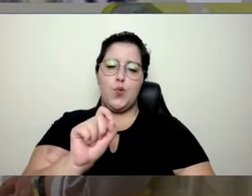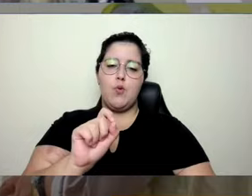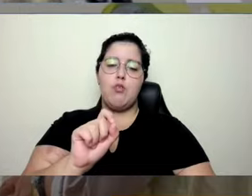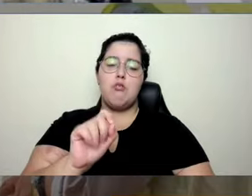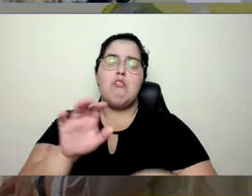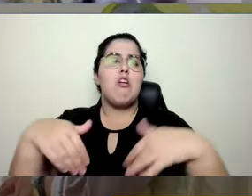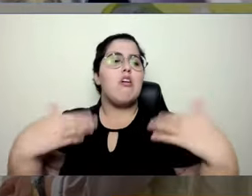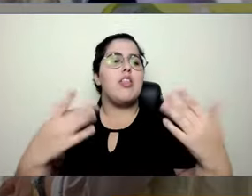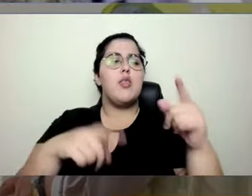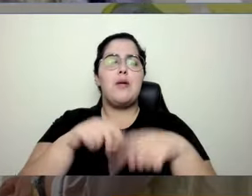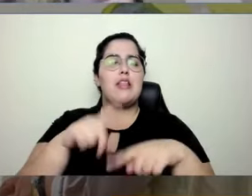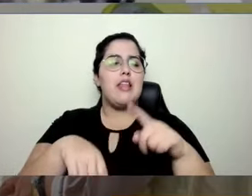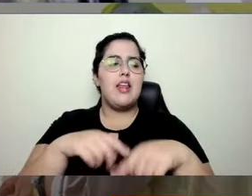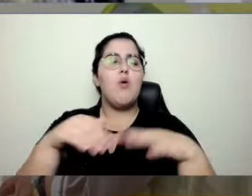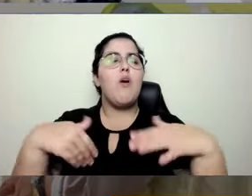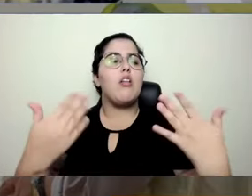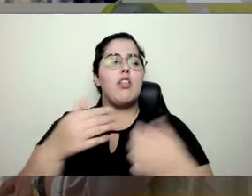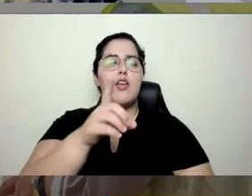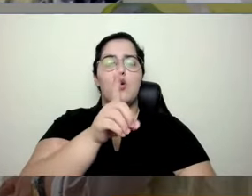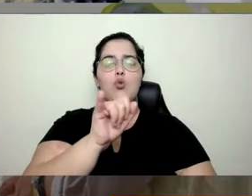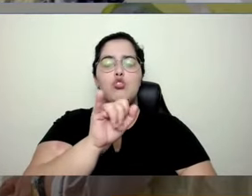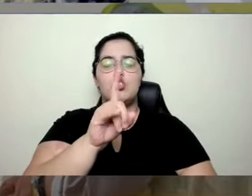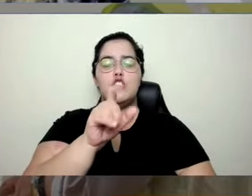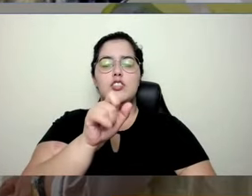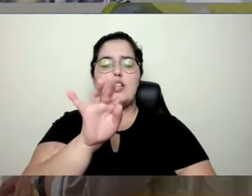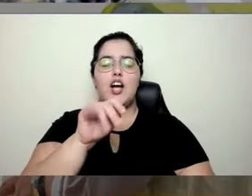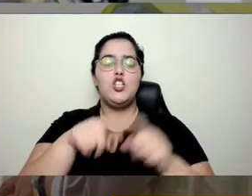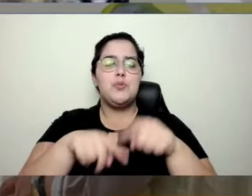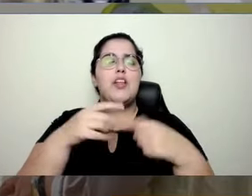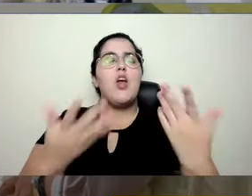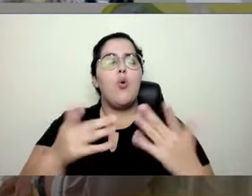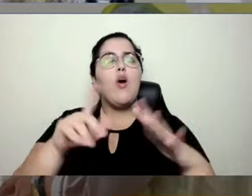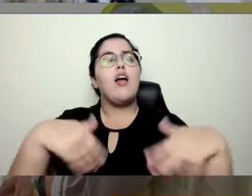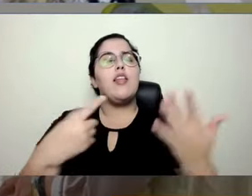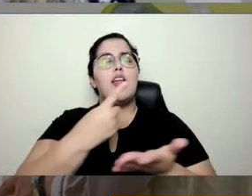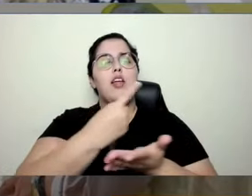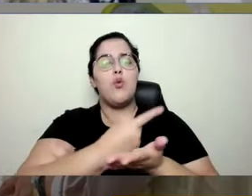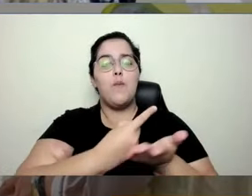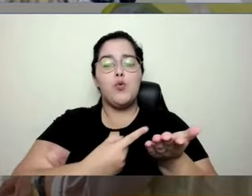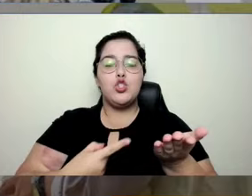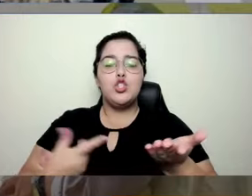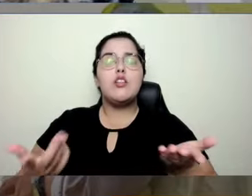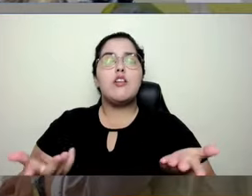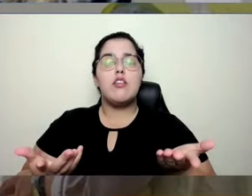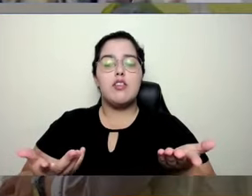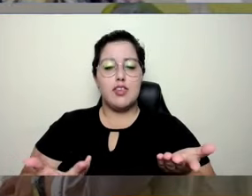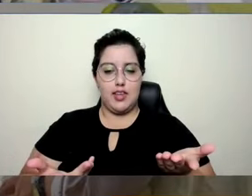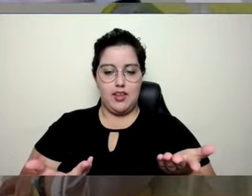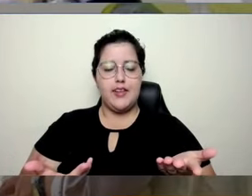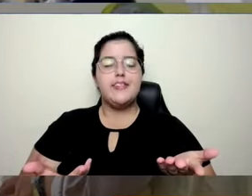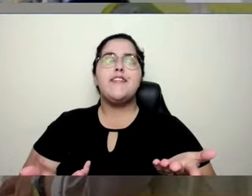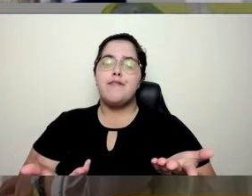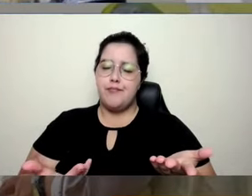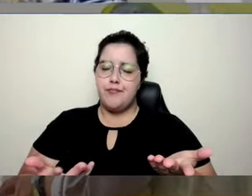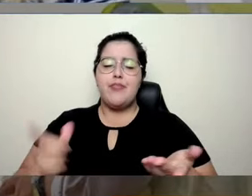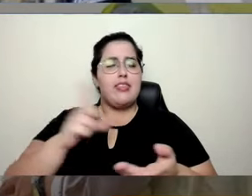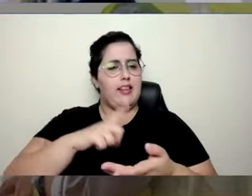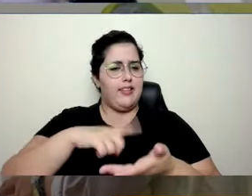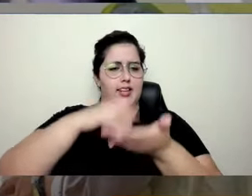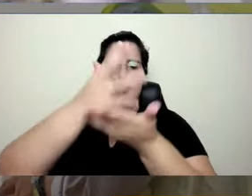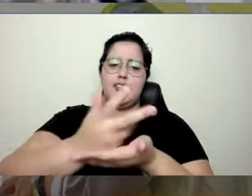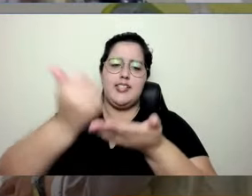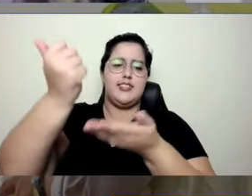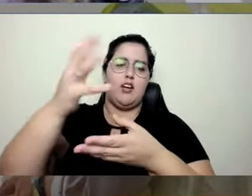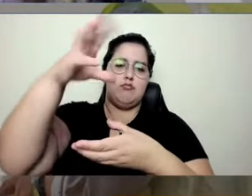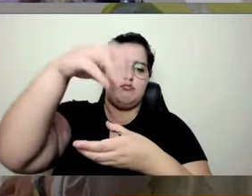o material didático, cadê a apostila, tá na rede. Então, o que serve para mim